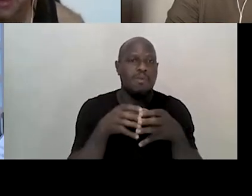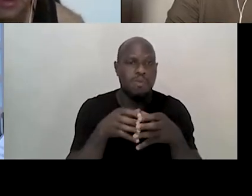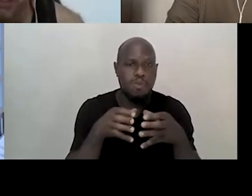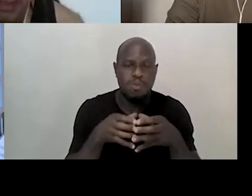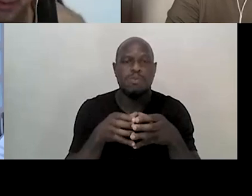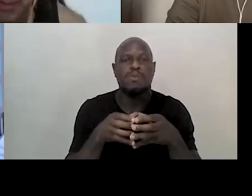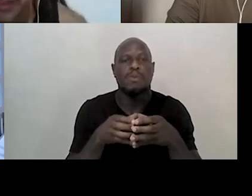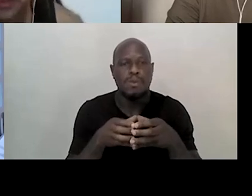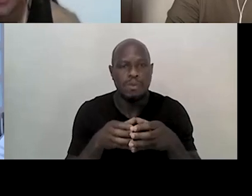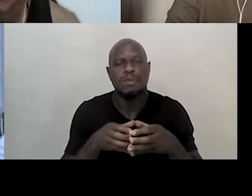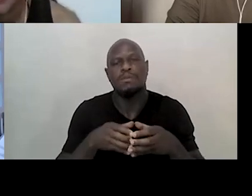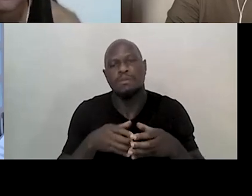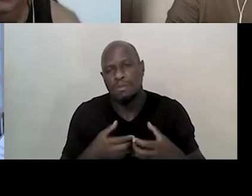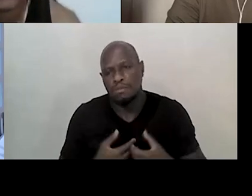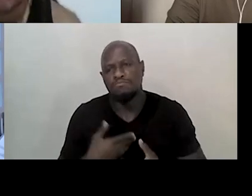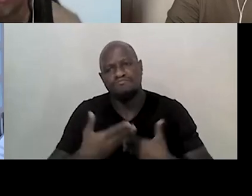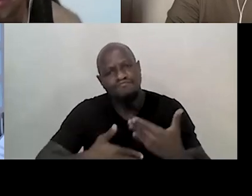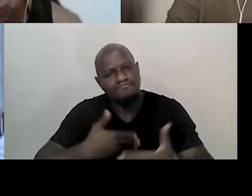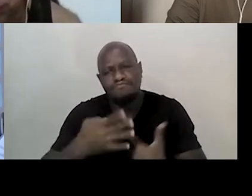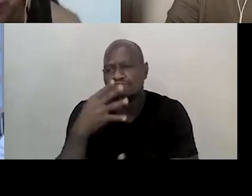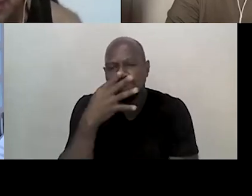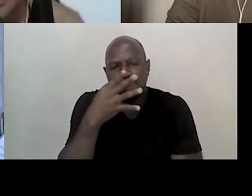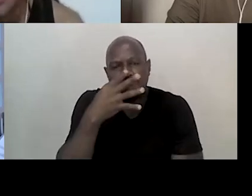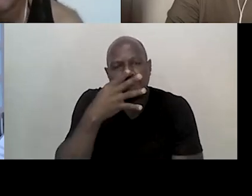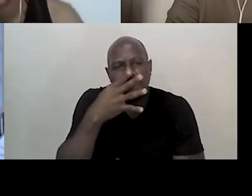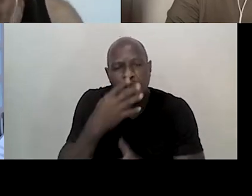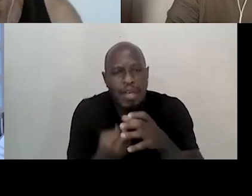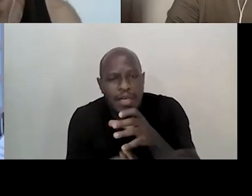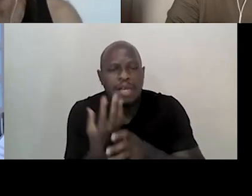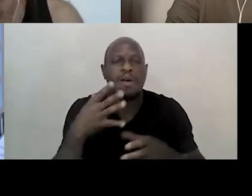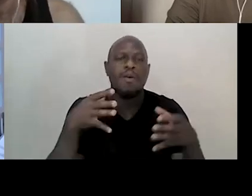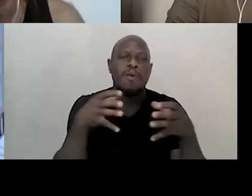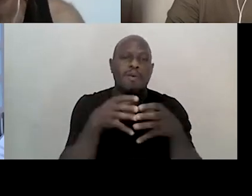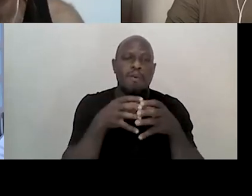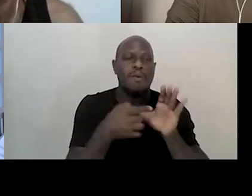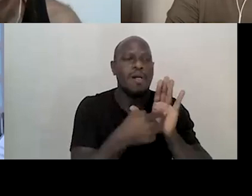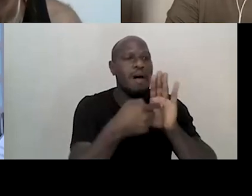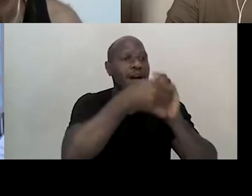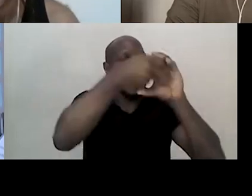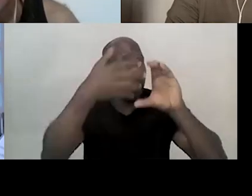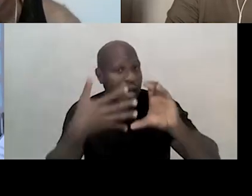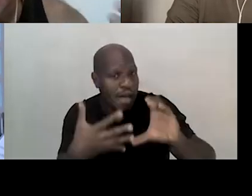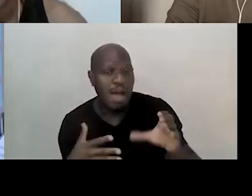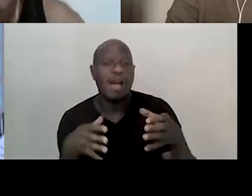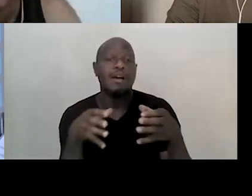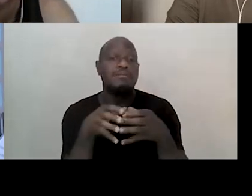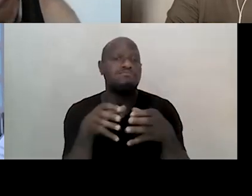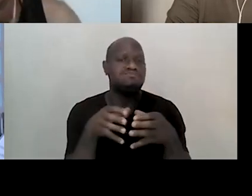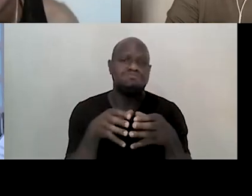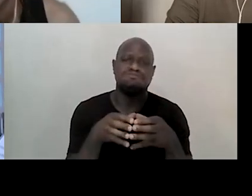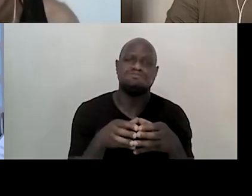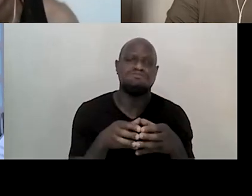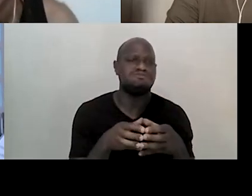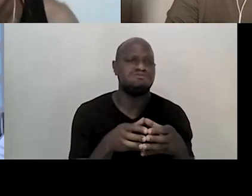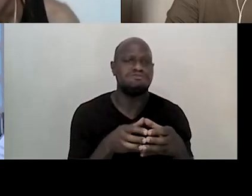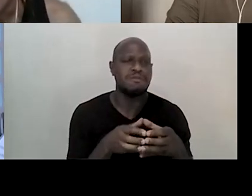e admirando mesmo, a gente formou um grupo que leva essa característica até hoje, que é um grupo, essencialmente, grupo